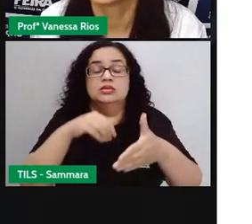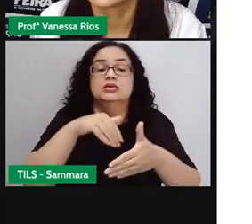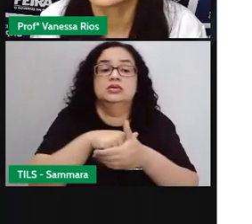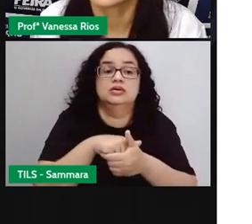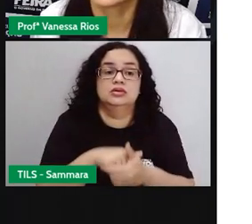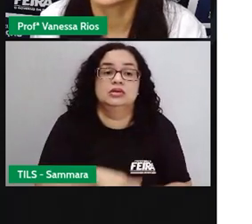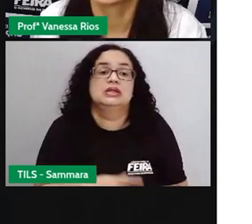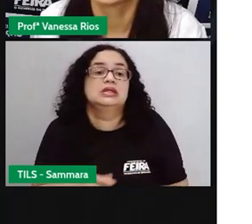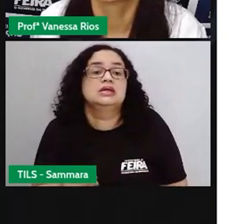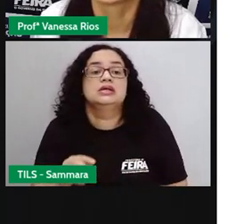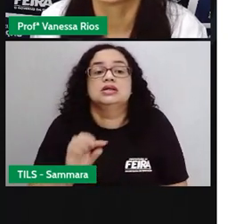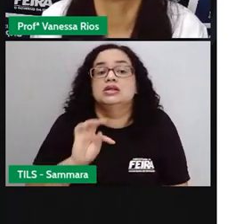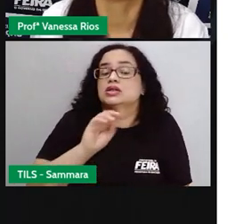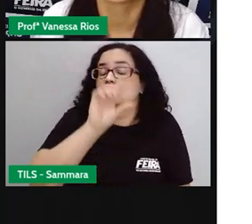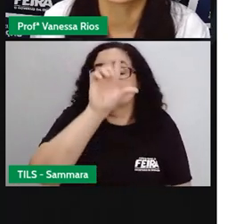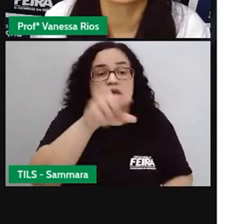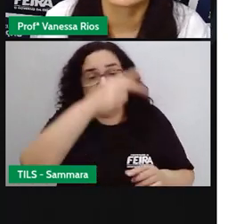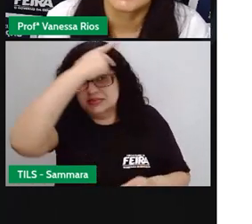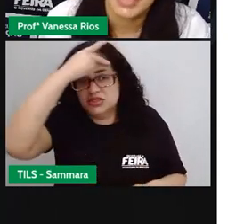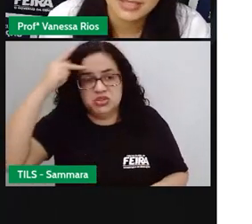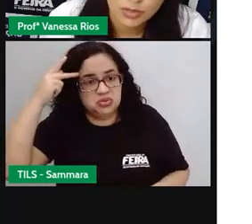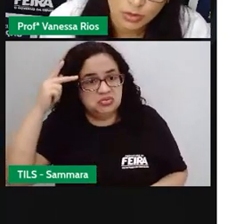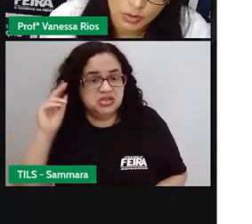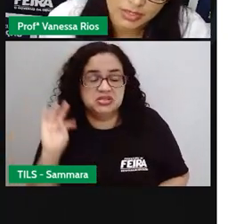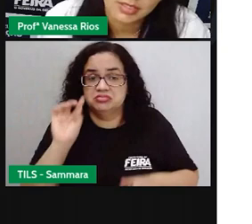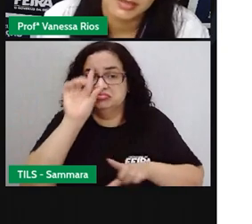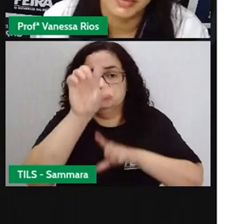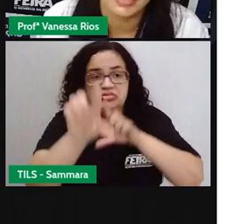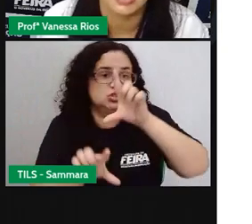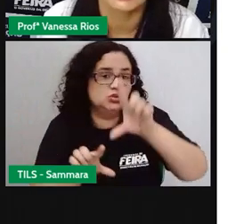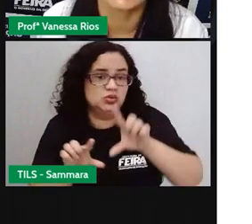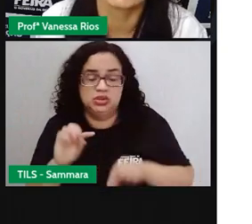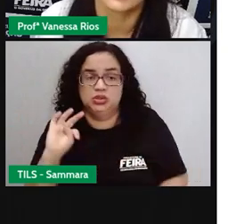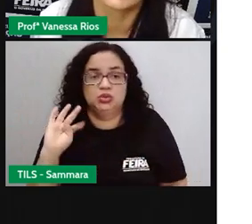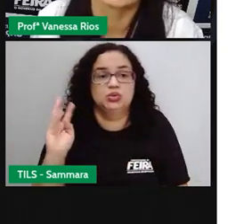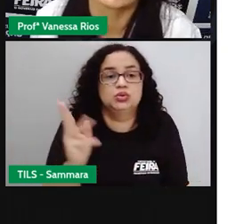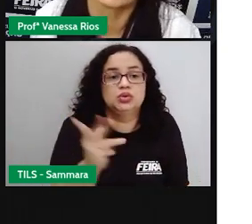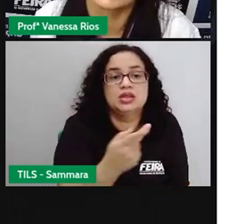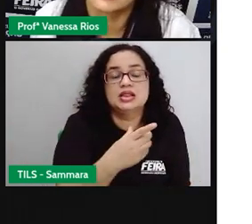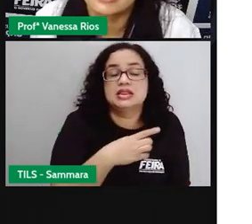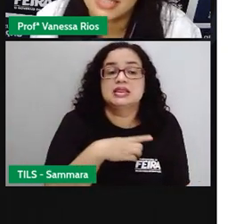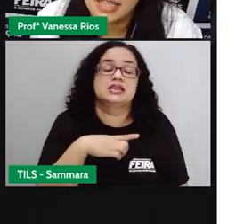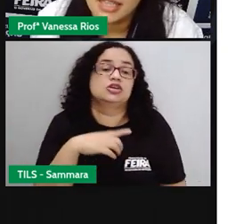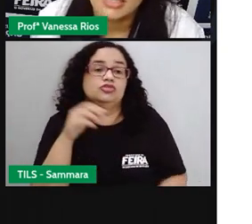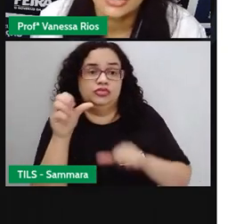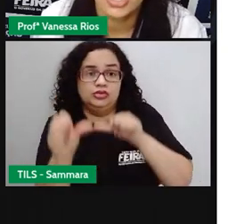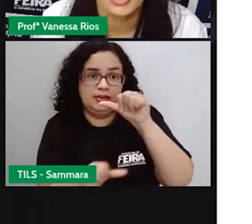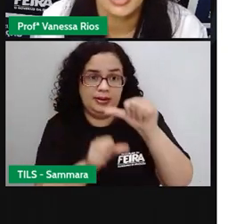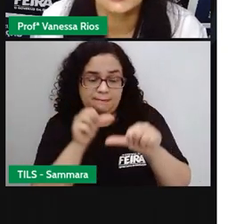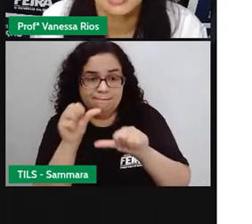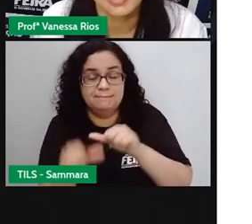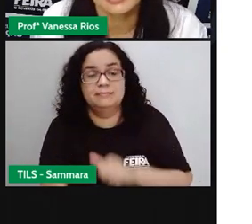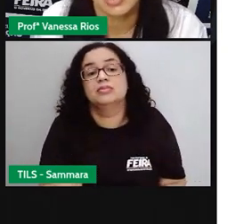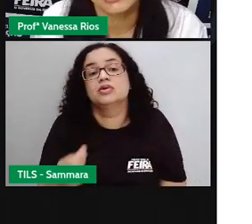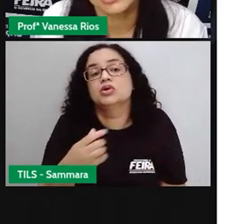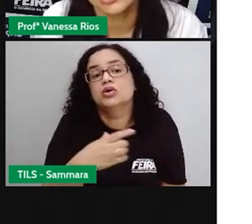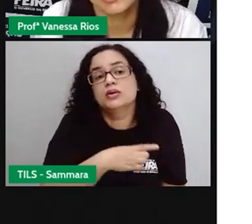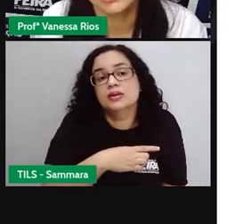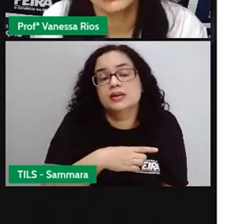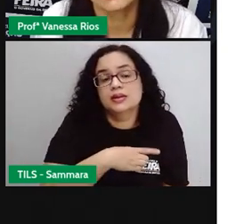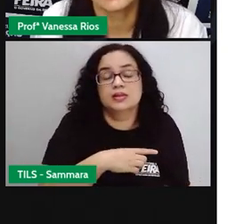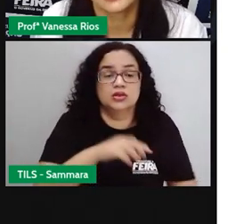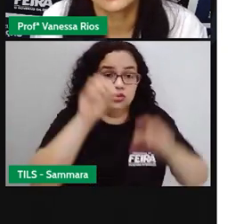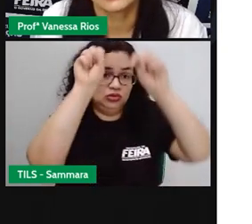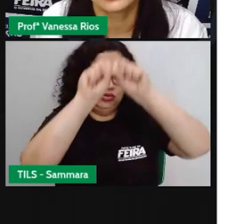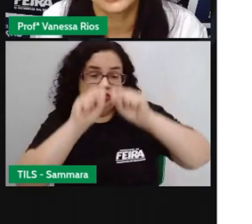até então não era escolhido por todas as pessoas, mas aí houve aí uma mudança já em relação ao